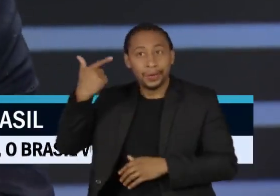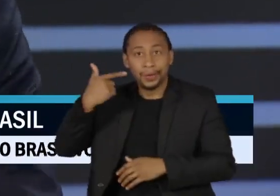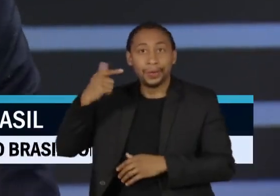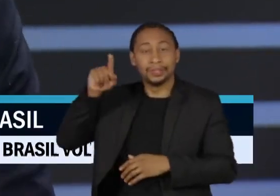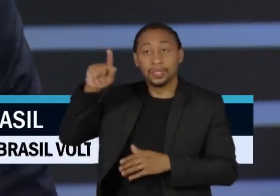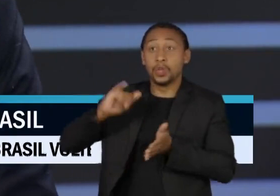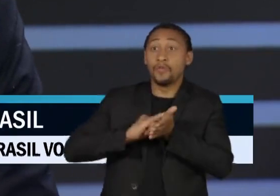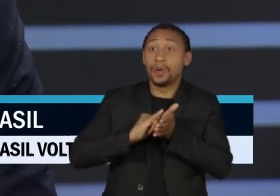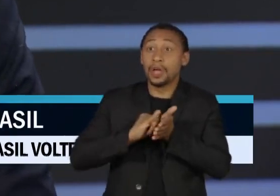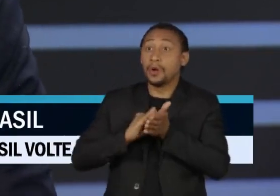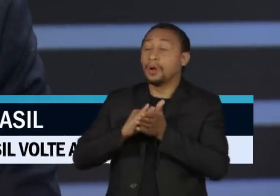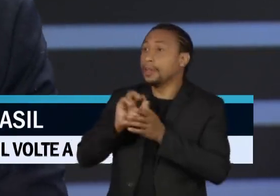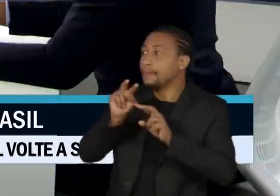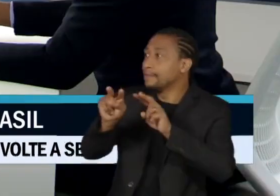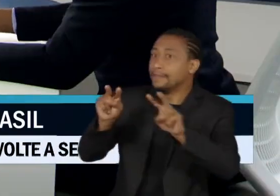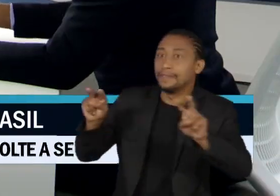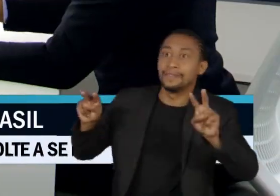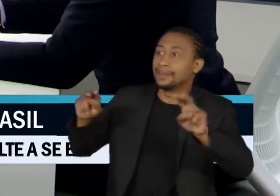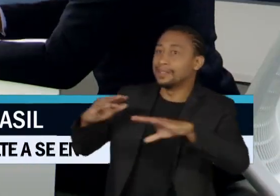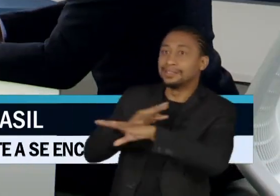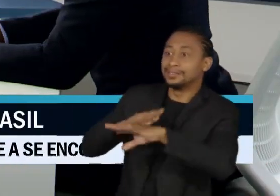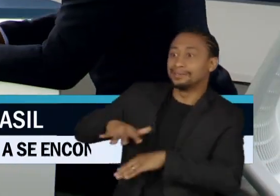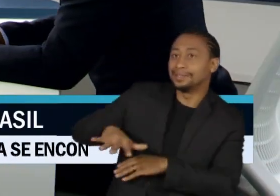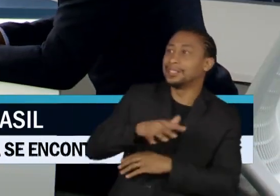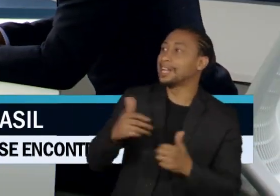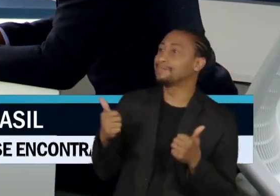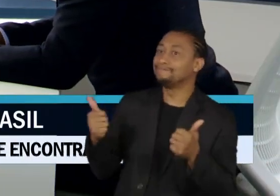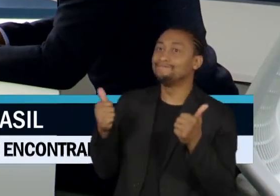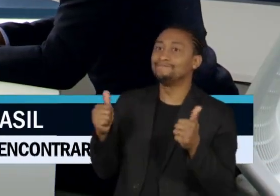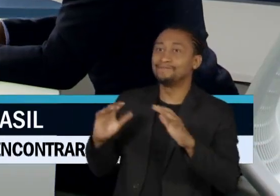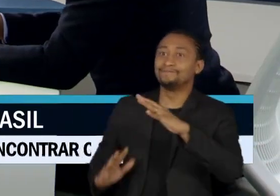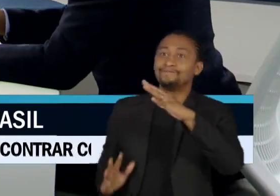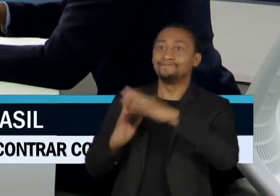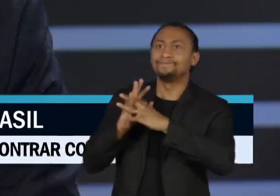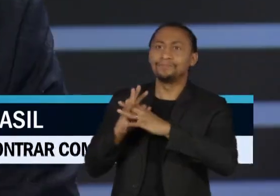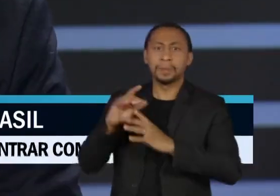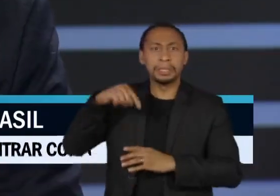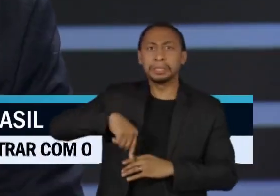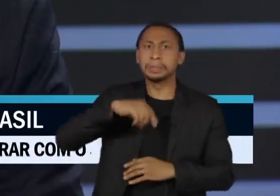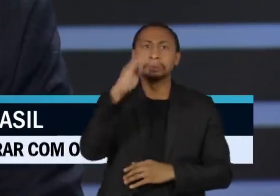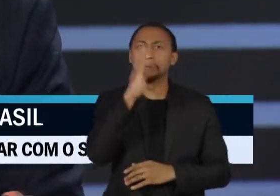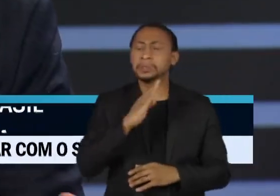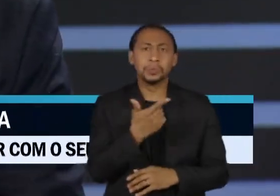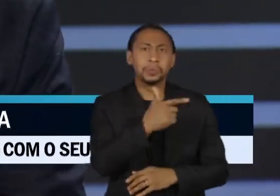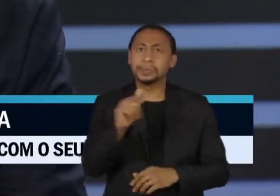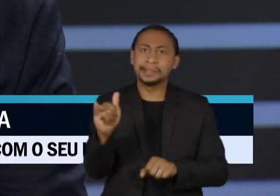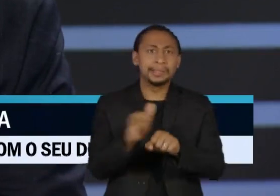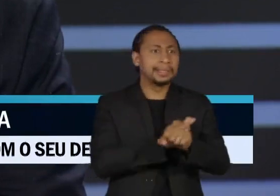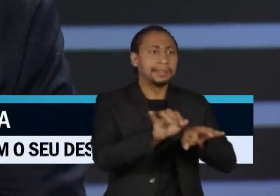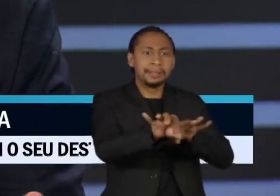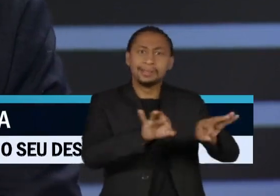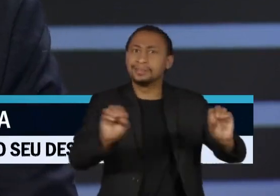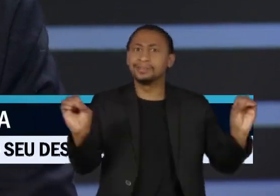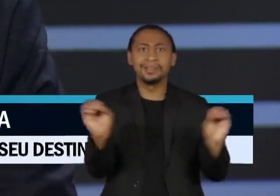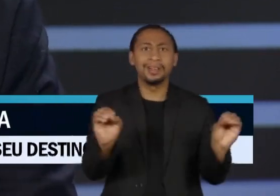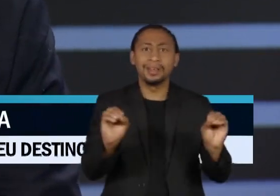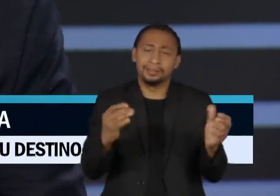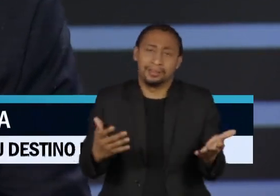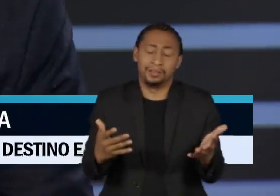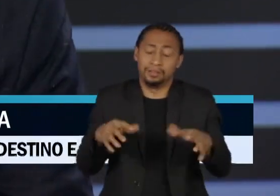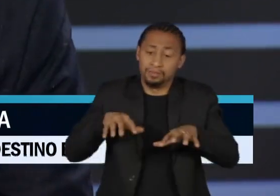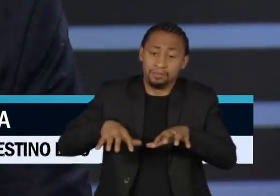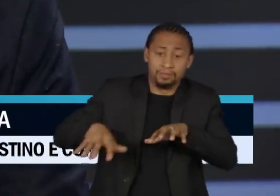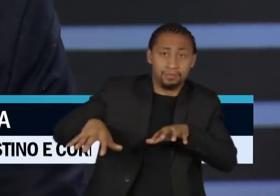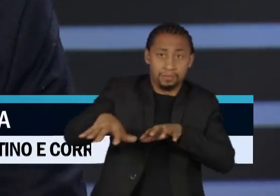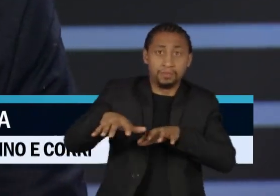despreparada. E é exatamente isso que a gente devia começar a fazer no nosso país. Principalmente nas regiões mais pobres, a gente diz no Brasil, porque